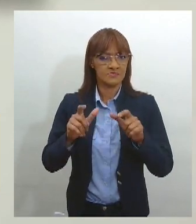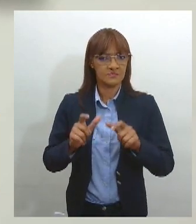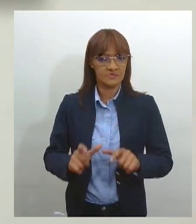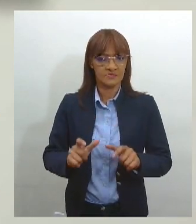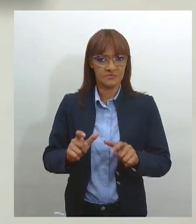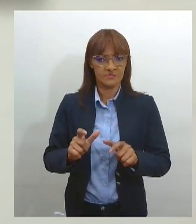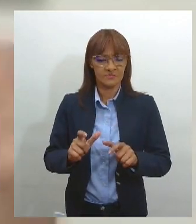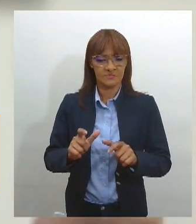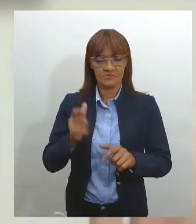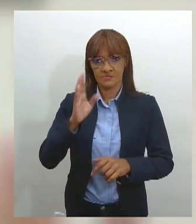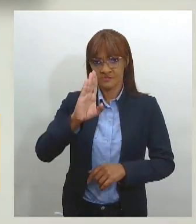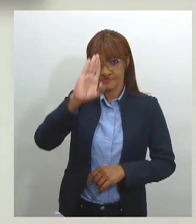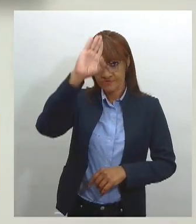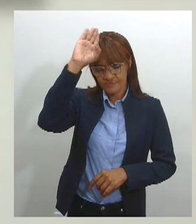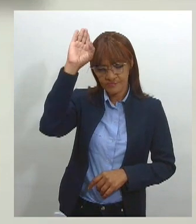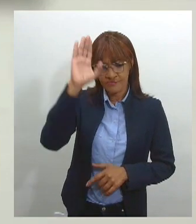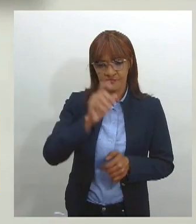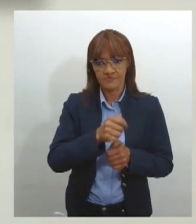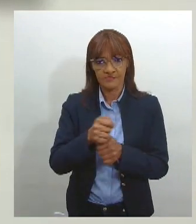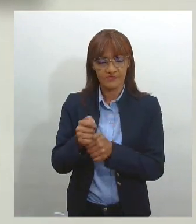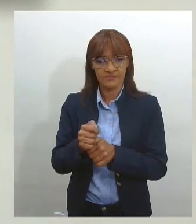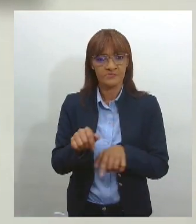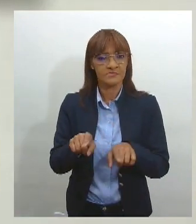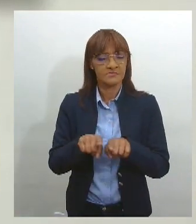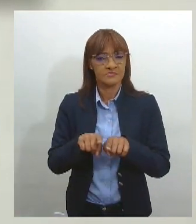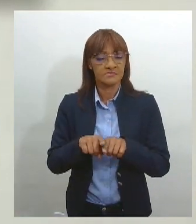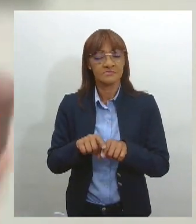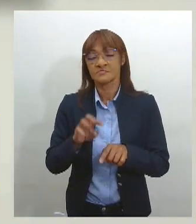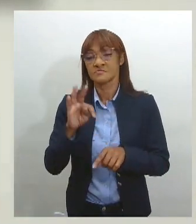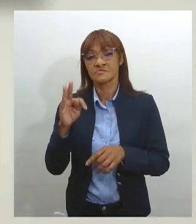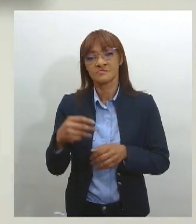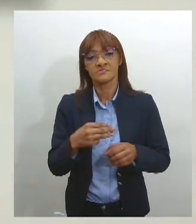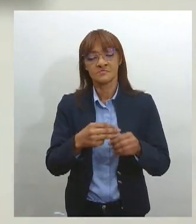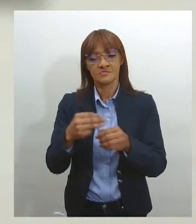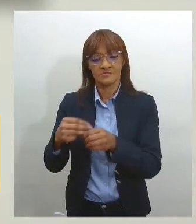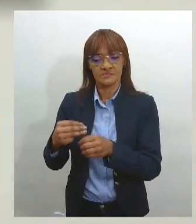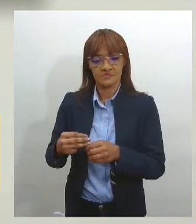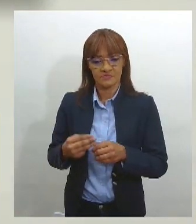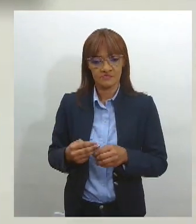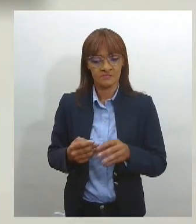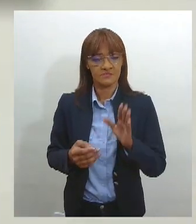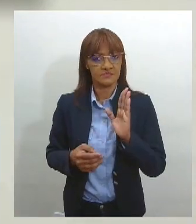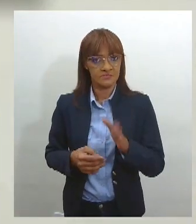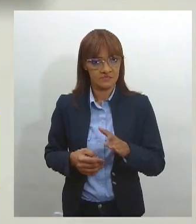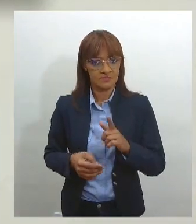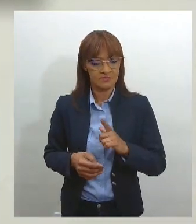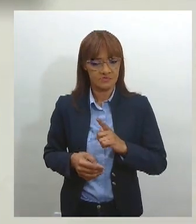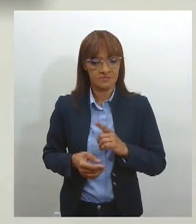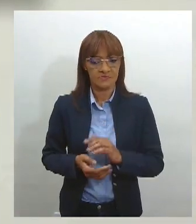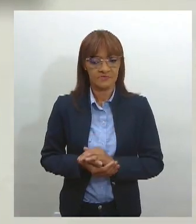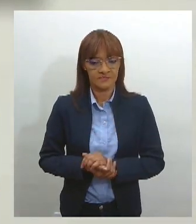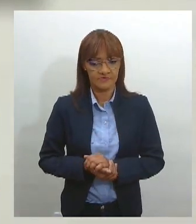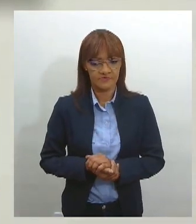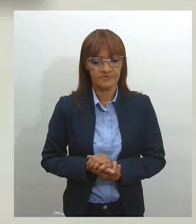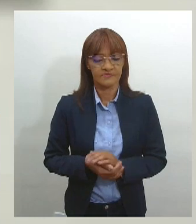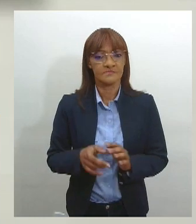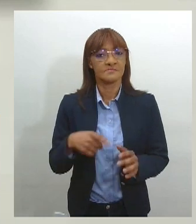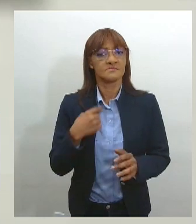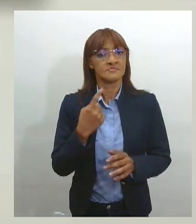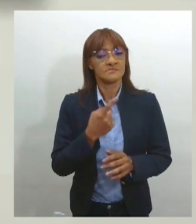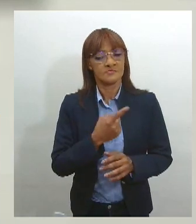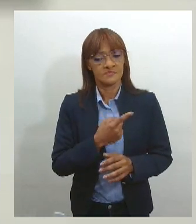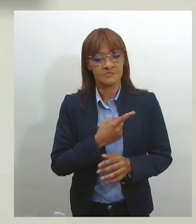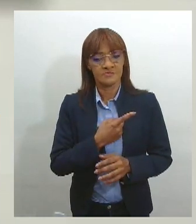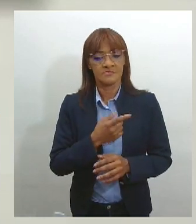também todas as procuradorias dos municípios, né? Que já foram criadas algumas. E aí a gente acaba trabalhando junto para